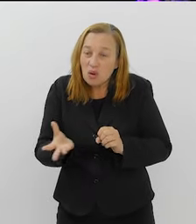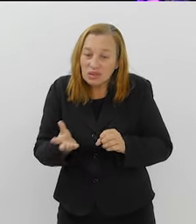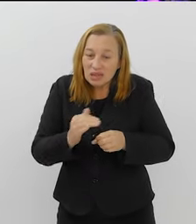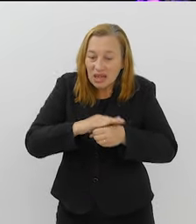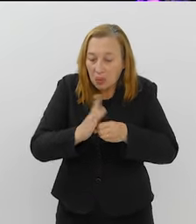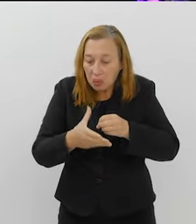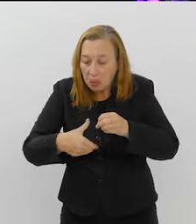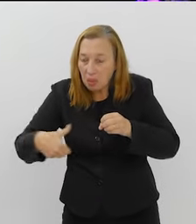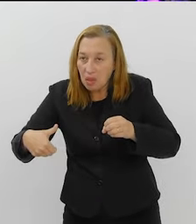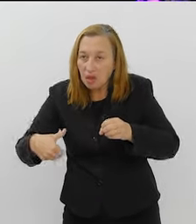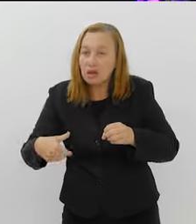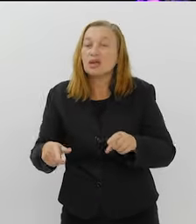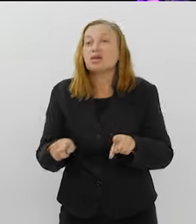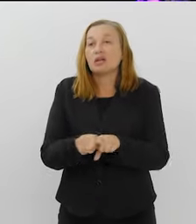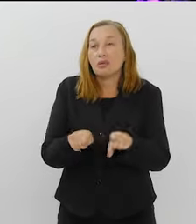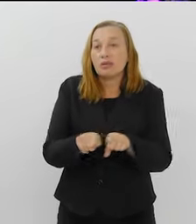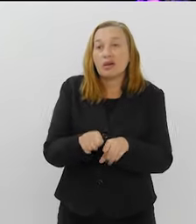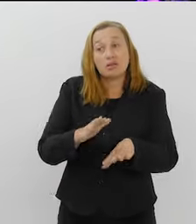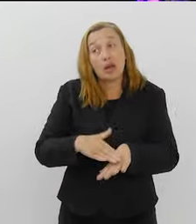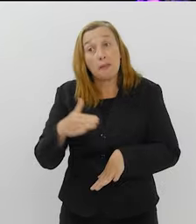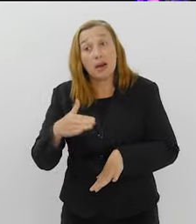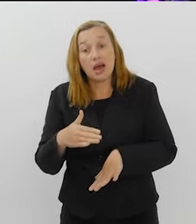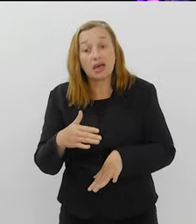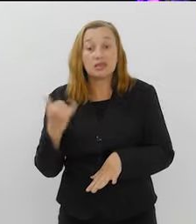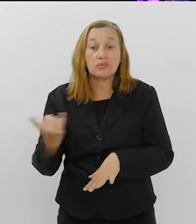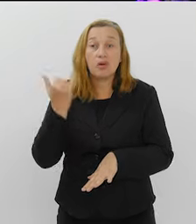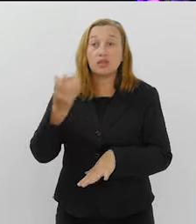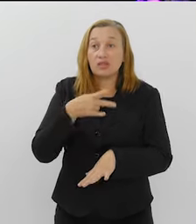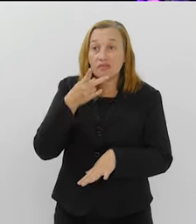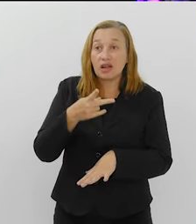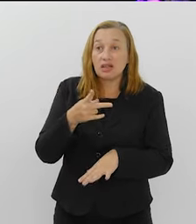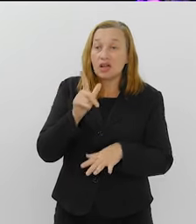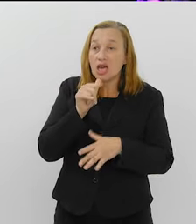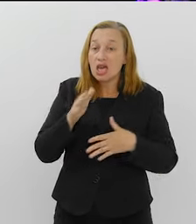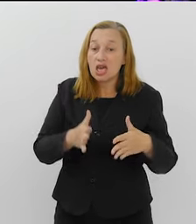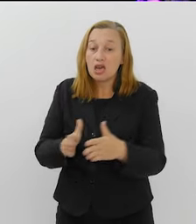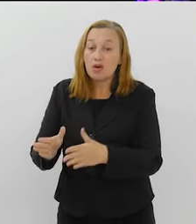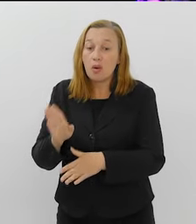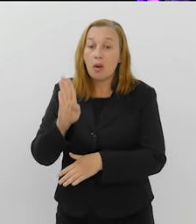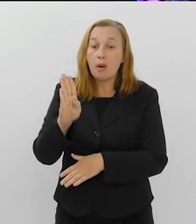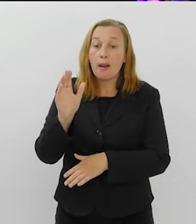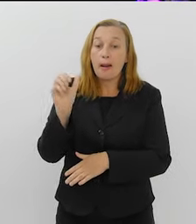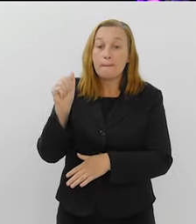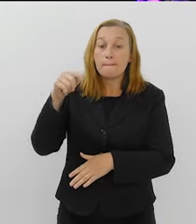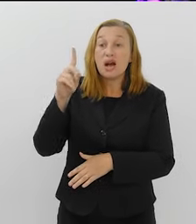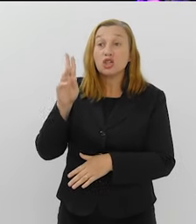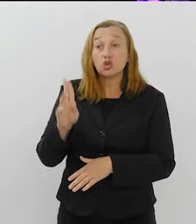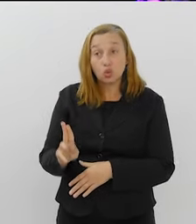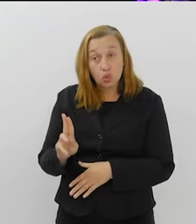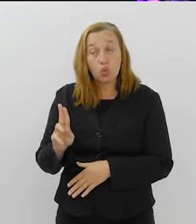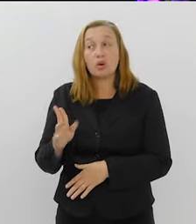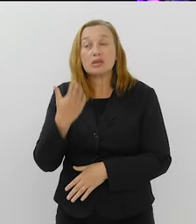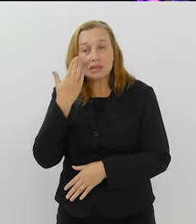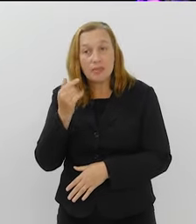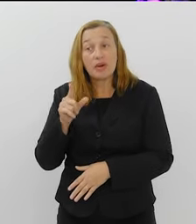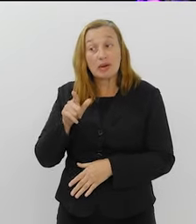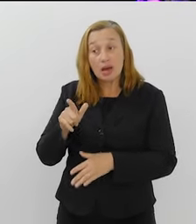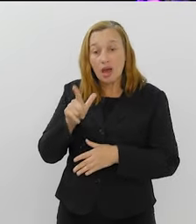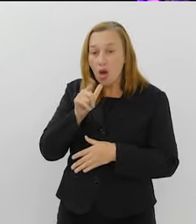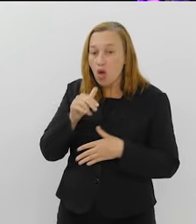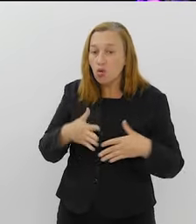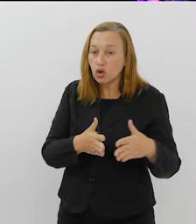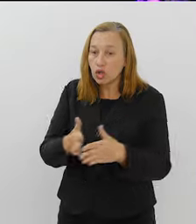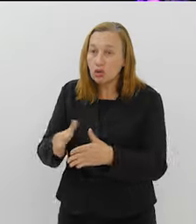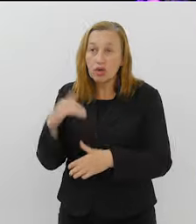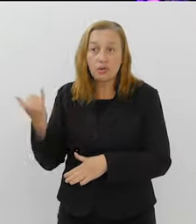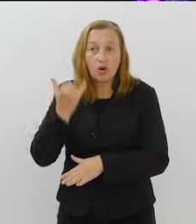E, por fim, é claro, além dos demais, o importante de ser citado é o próprio Rio Guandu. Sabemos que ele é um rio importante